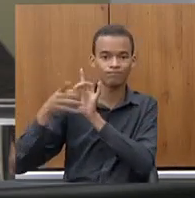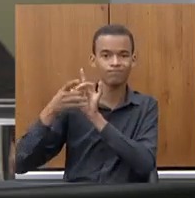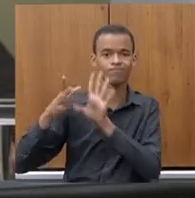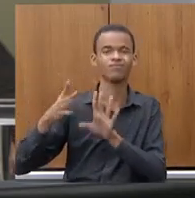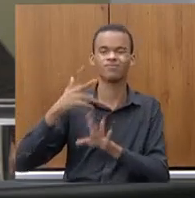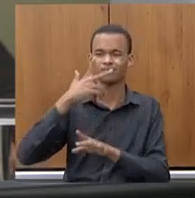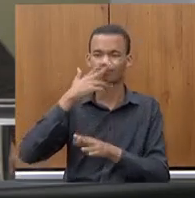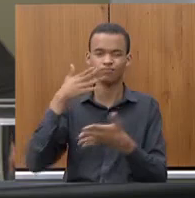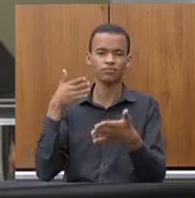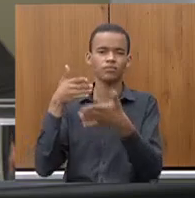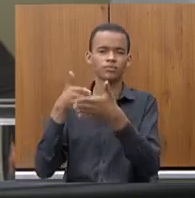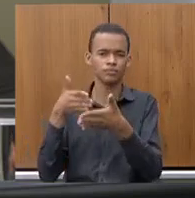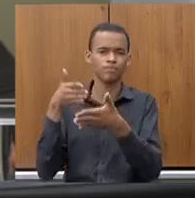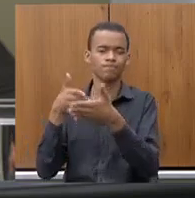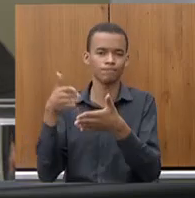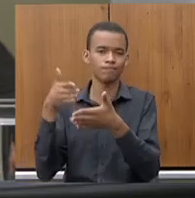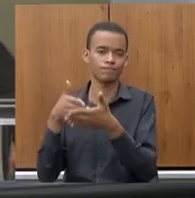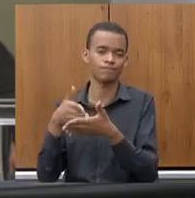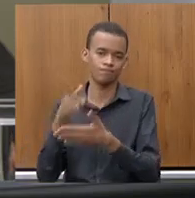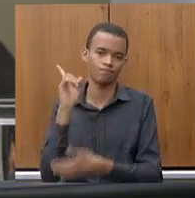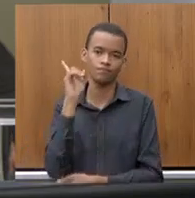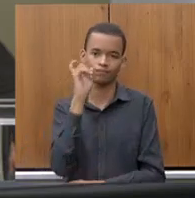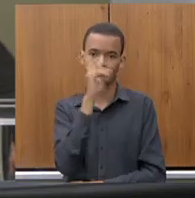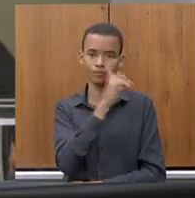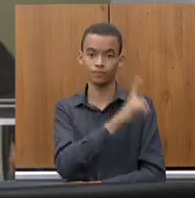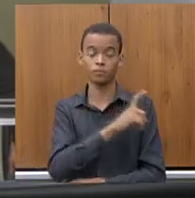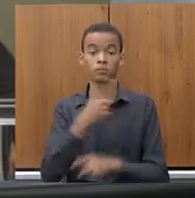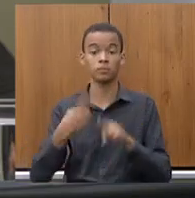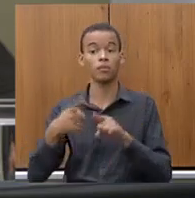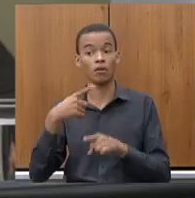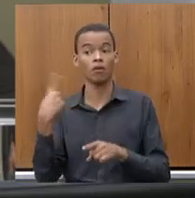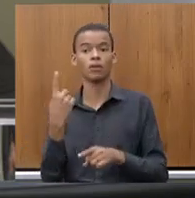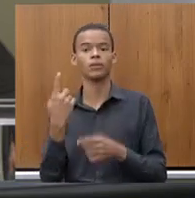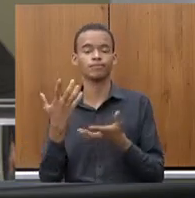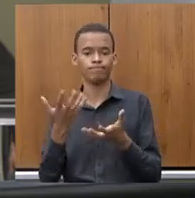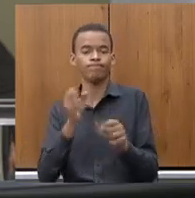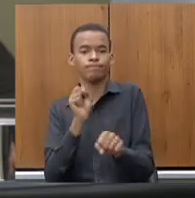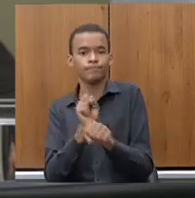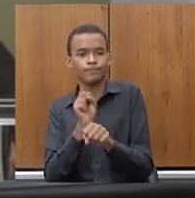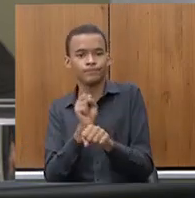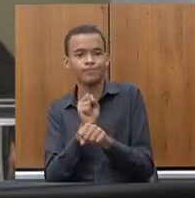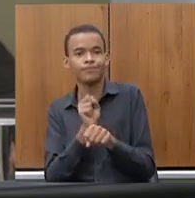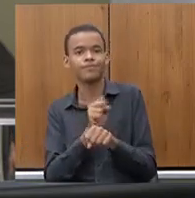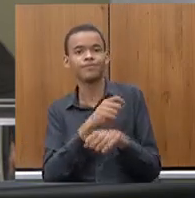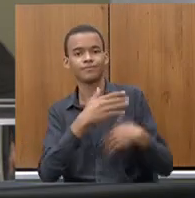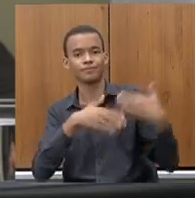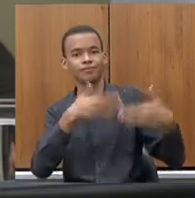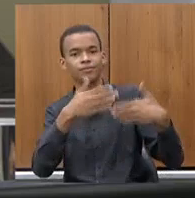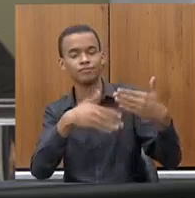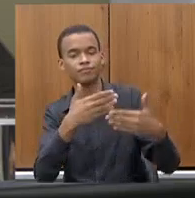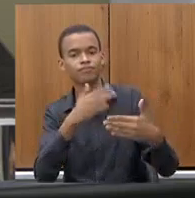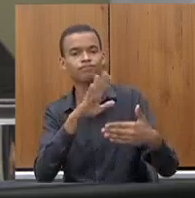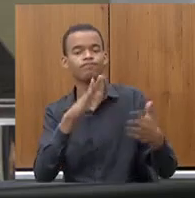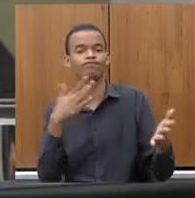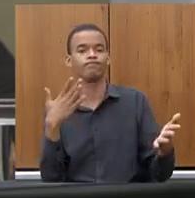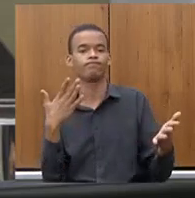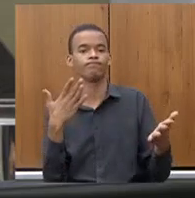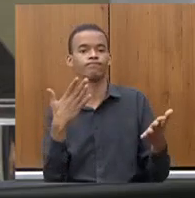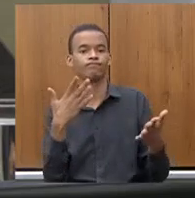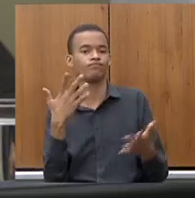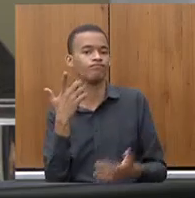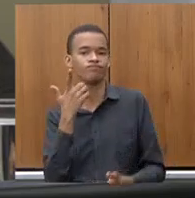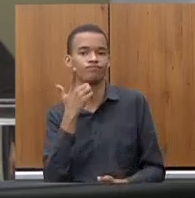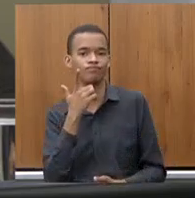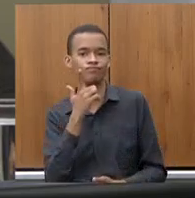que todos nós aguardávamos que acontecesse nesse período e infelizmente elas